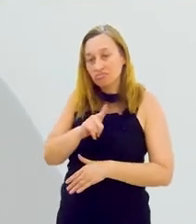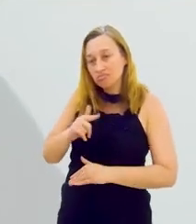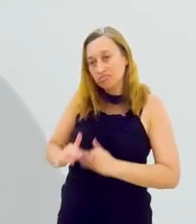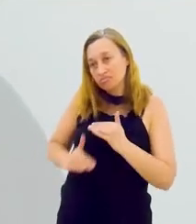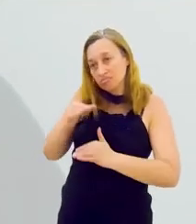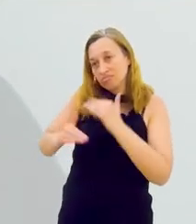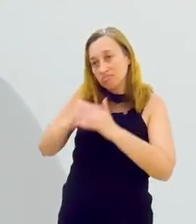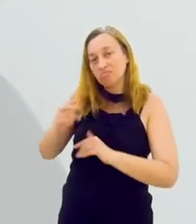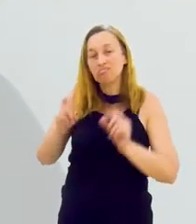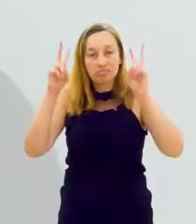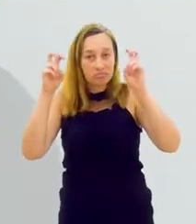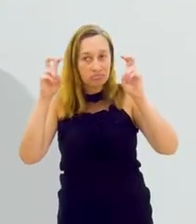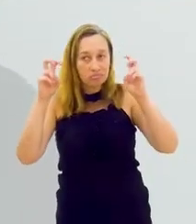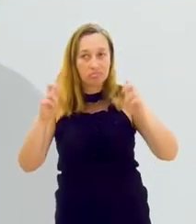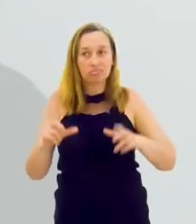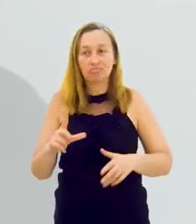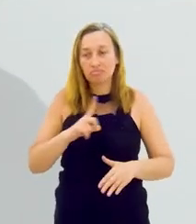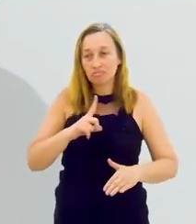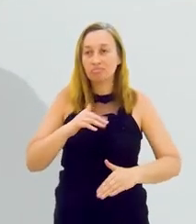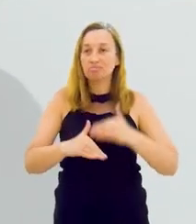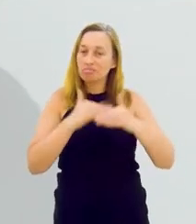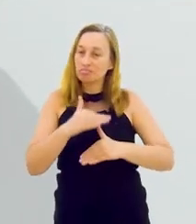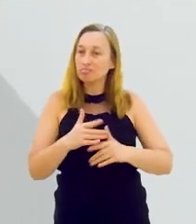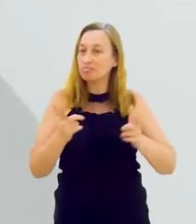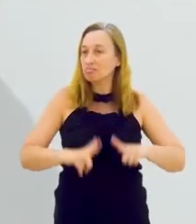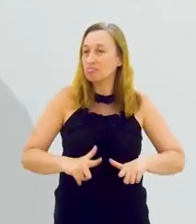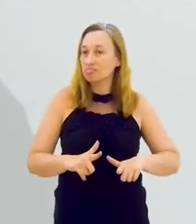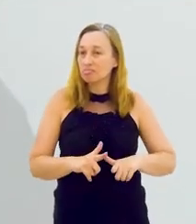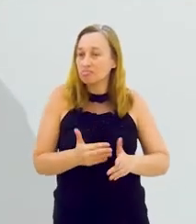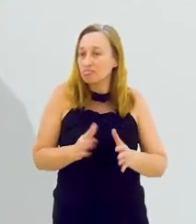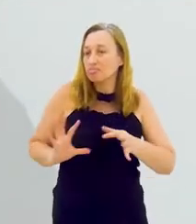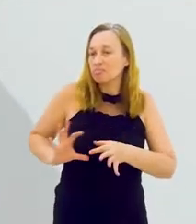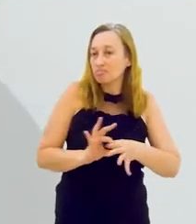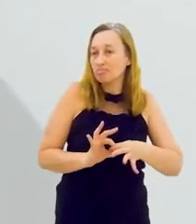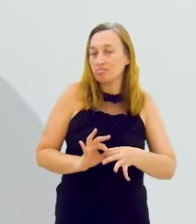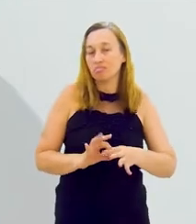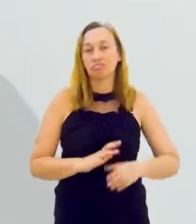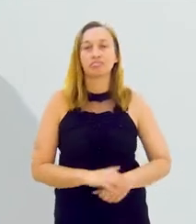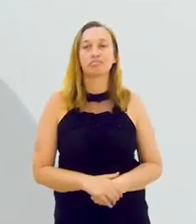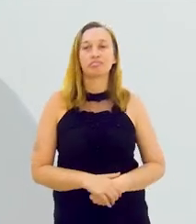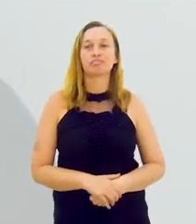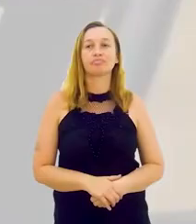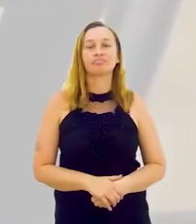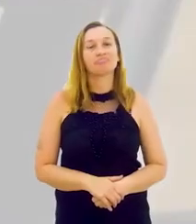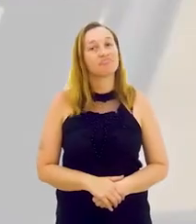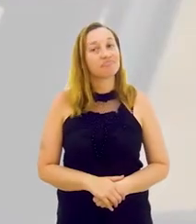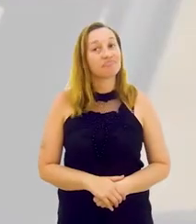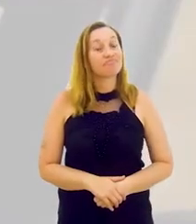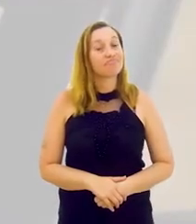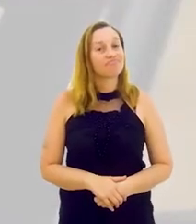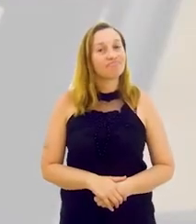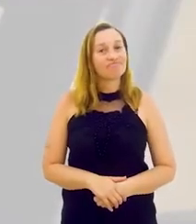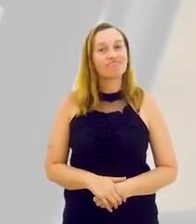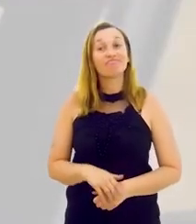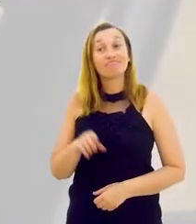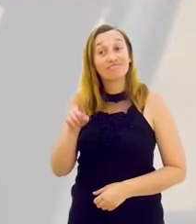que a gente possa avançar nesse tema e gerar esse desenvolvimento local a partir da conexão entre elas? Essa